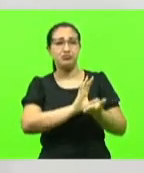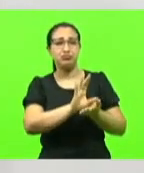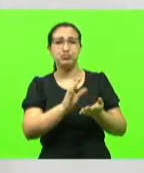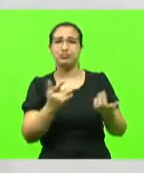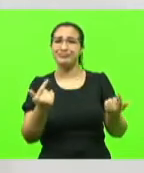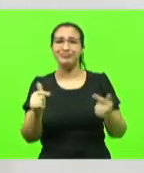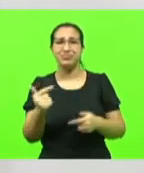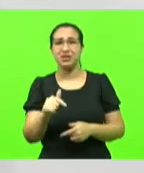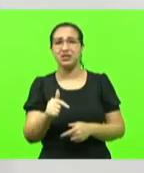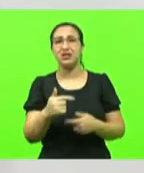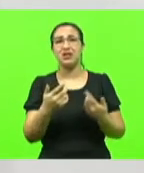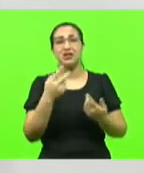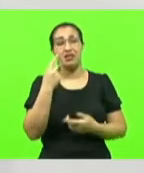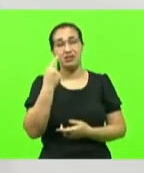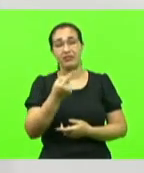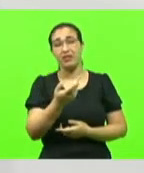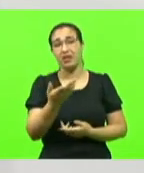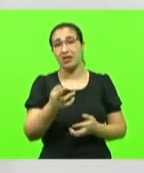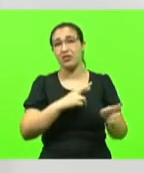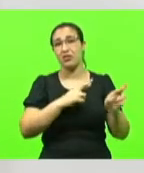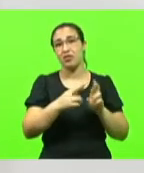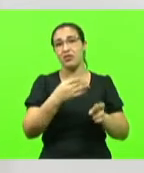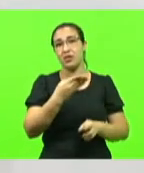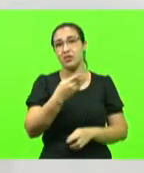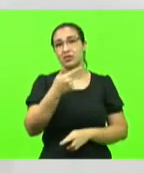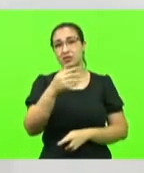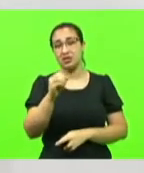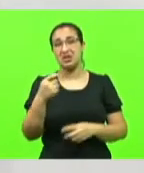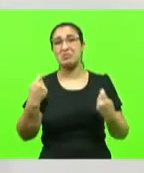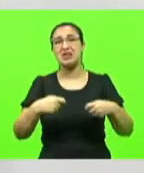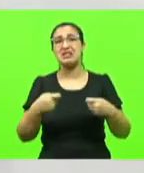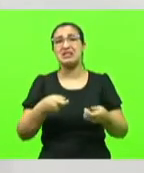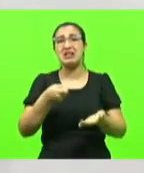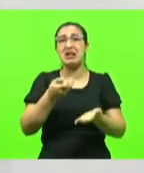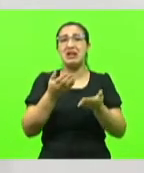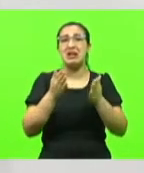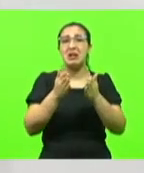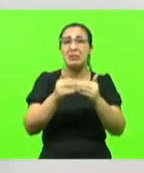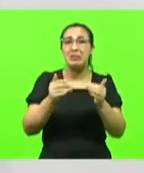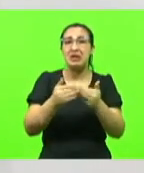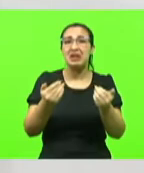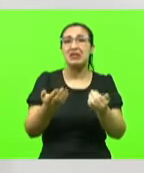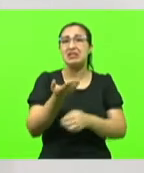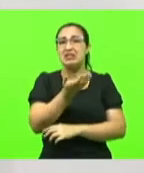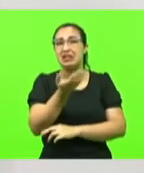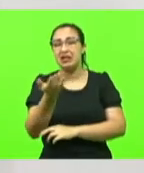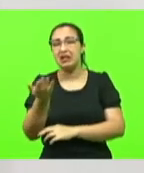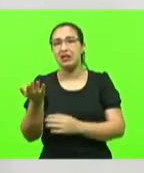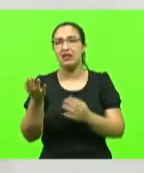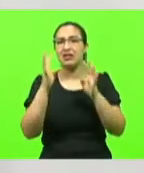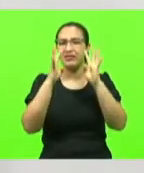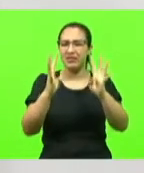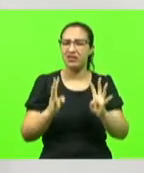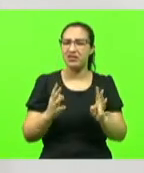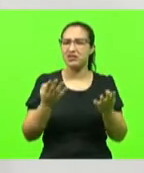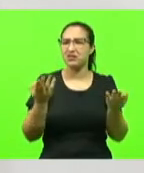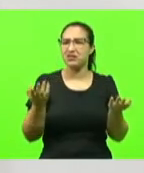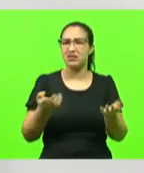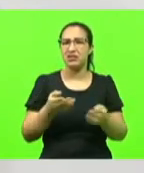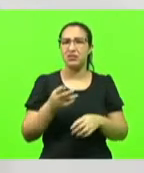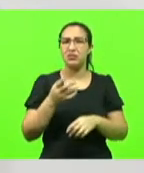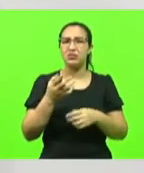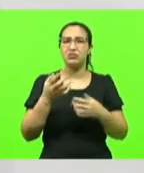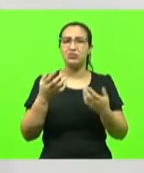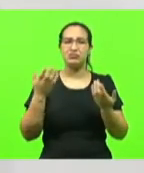470. A gente tem que mendigar uma atenção, um recurso da União e chegando